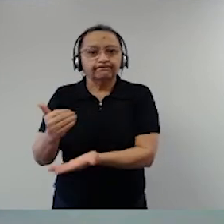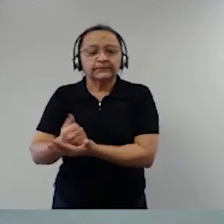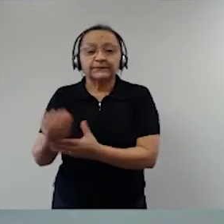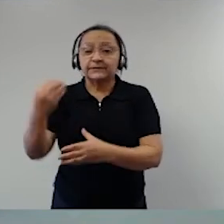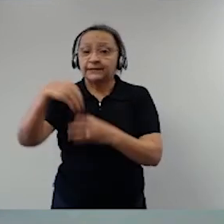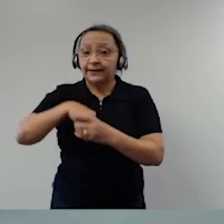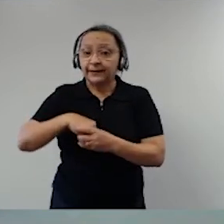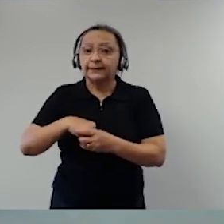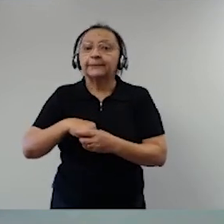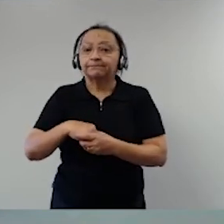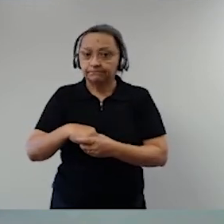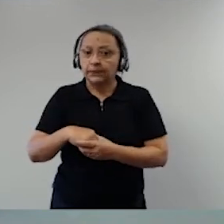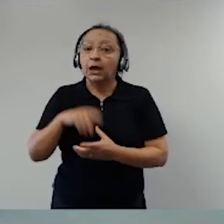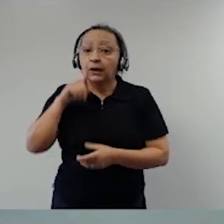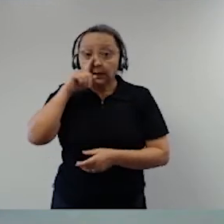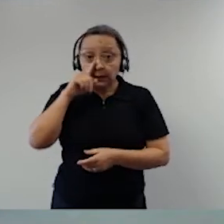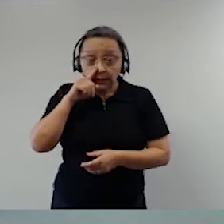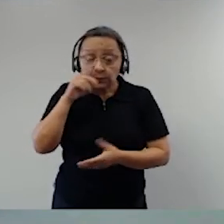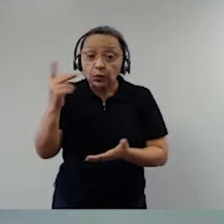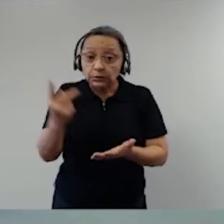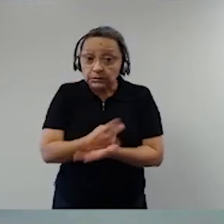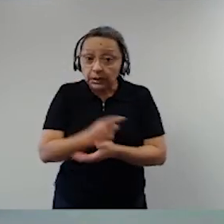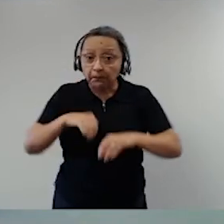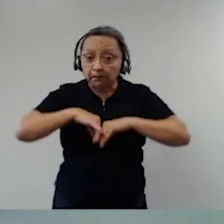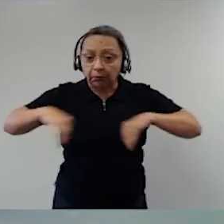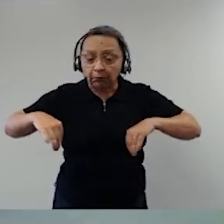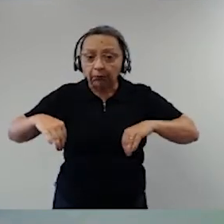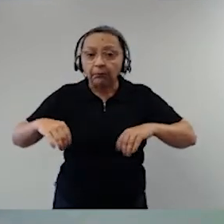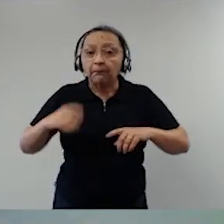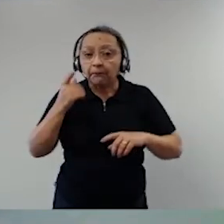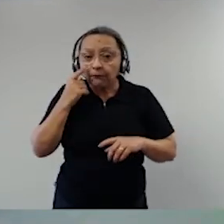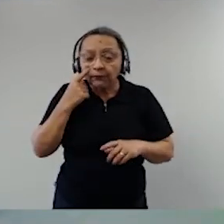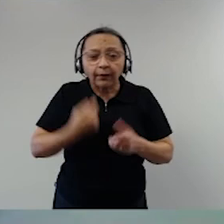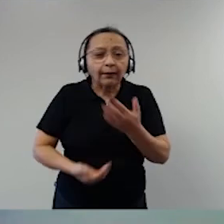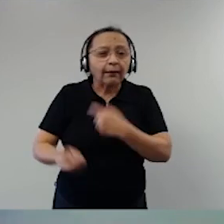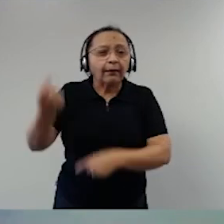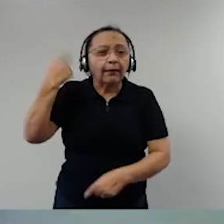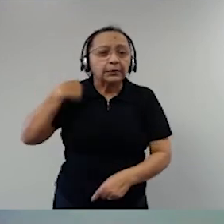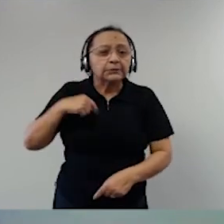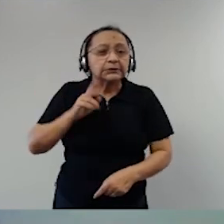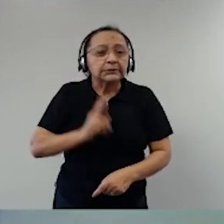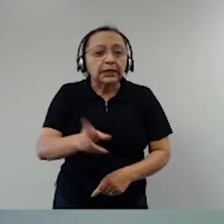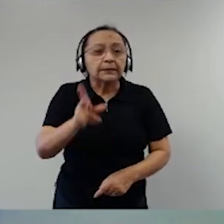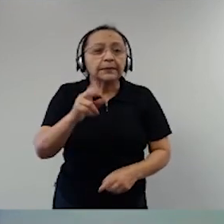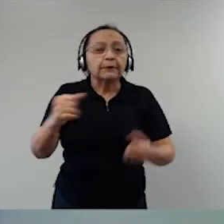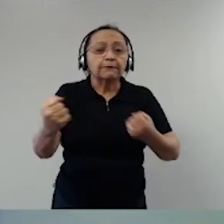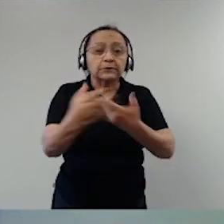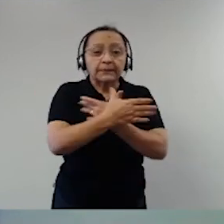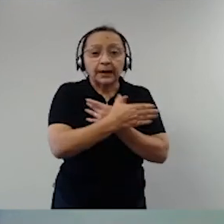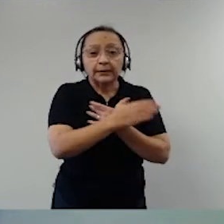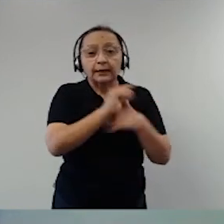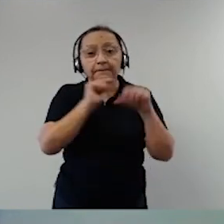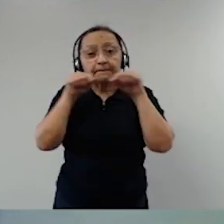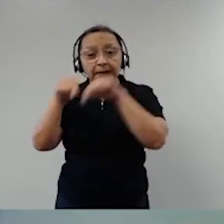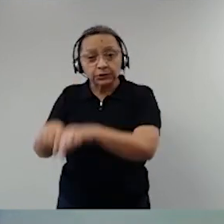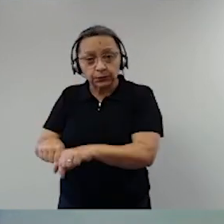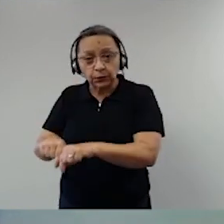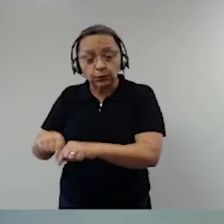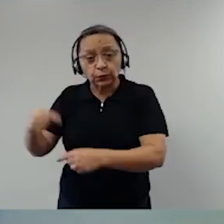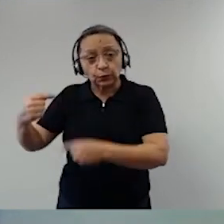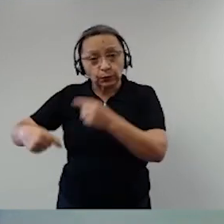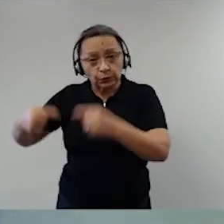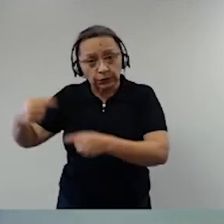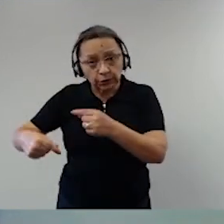o risco de divisão interna. Pode ver que toda vez que a Força Armada entrou em jogo político, ela acabou